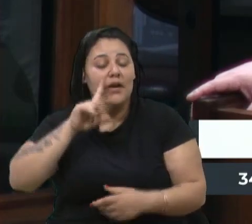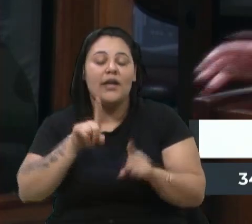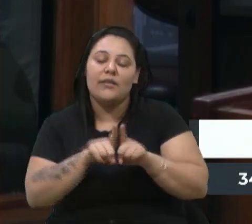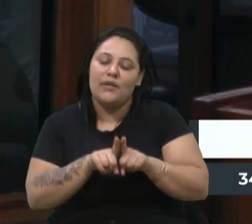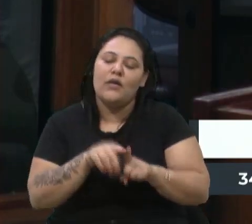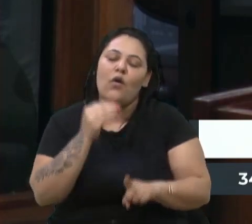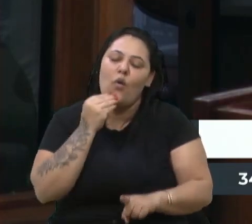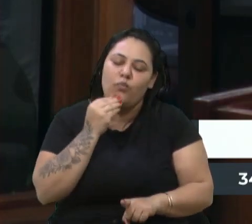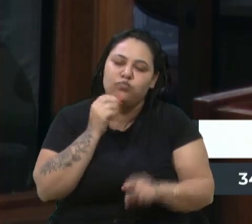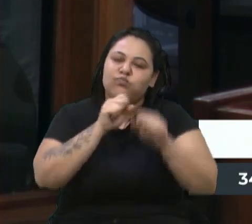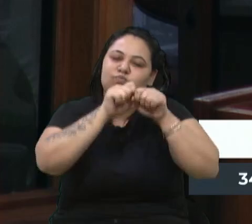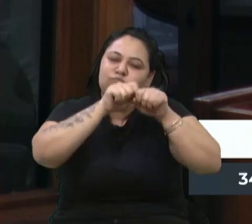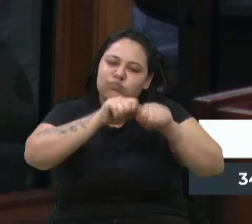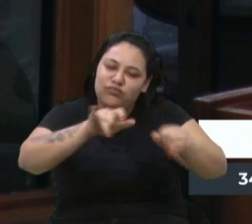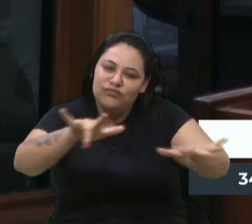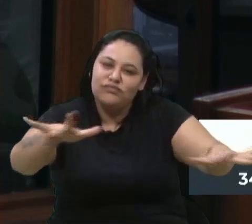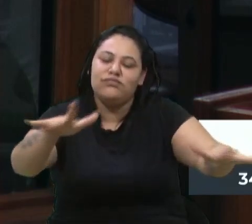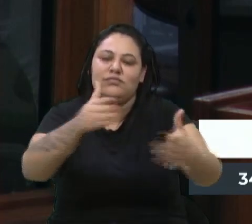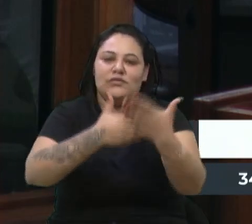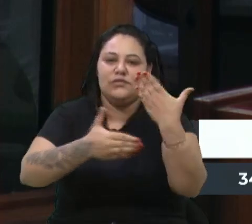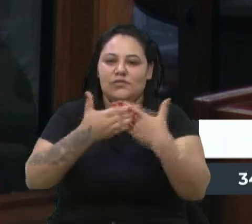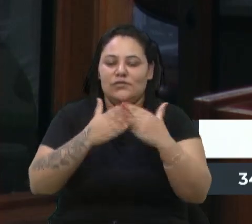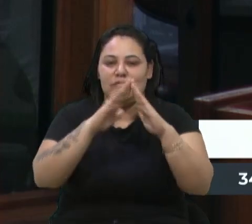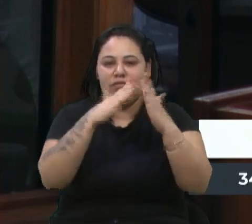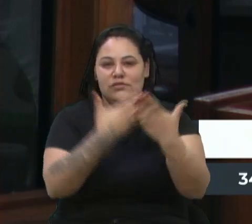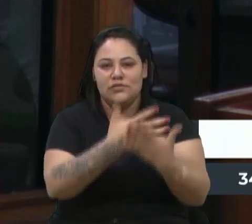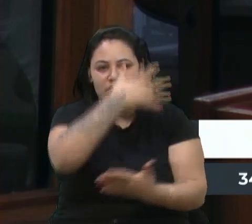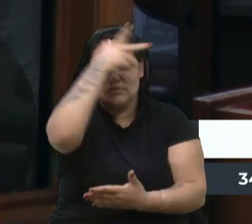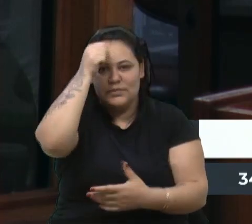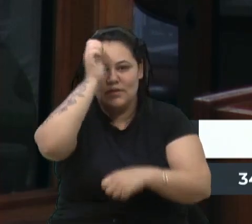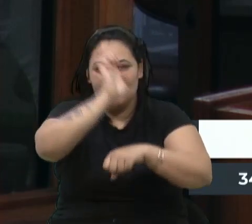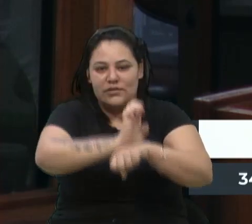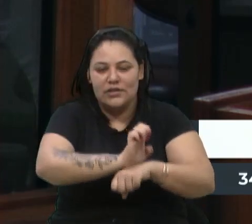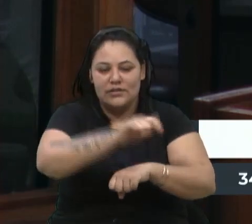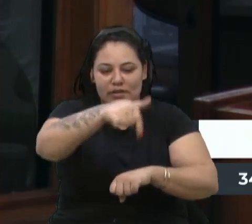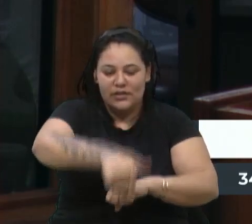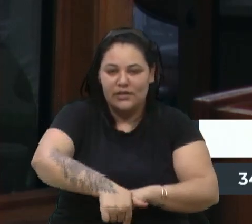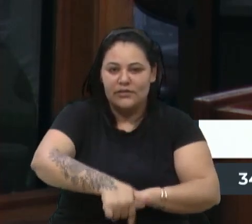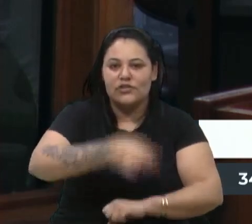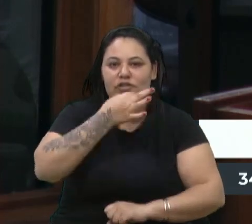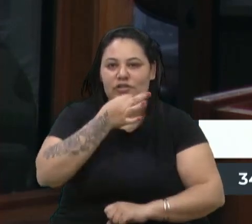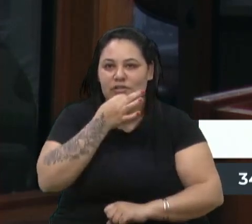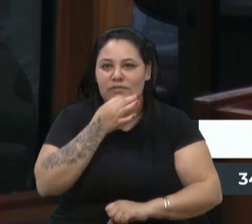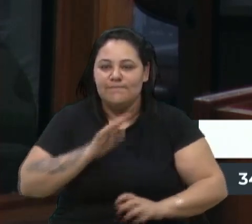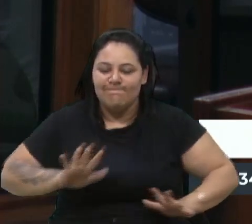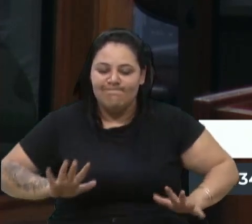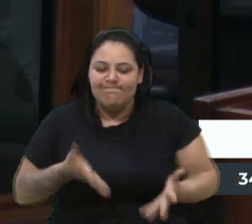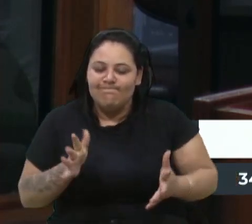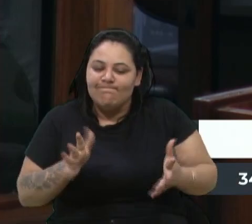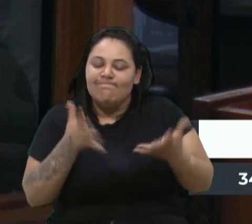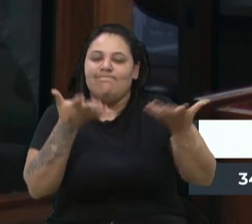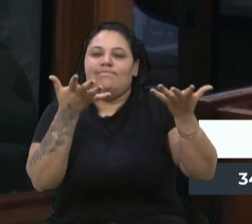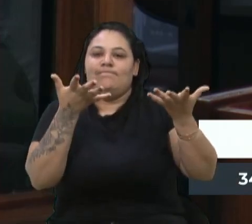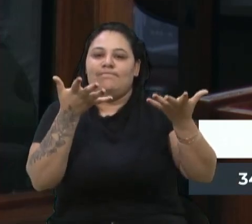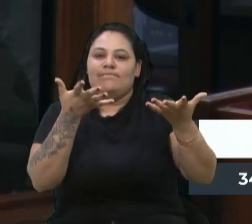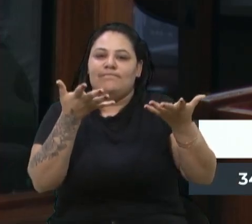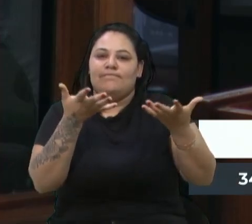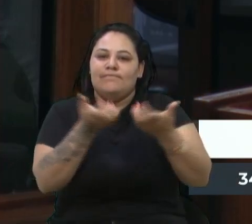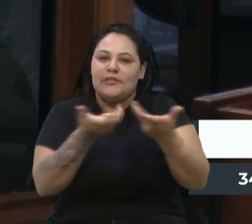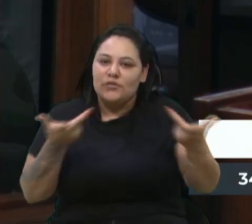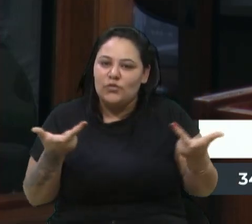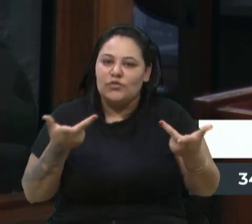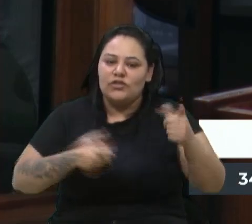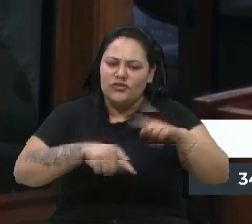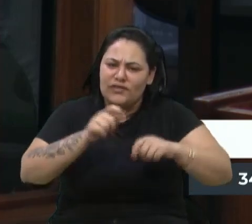espalhar por todas as escolas municipais e estaduais do nosso município, fomentar essas atividades, essas